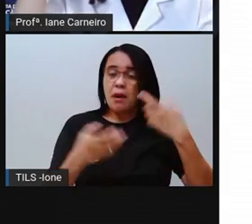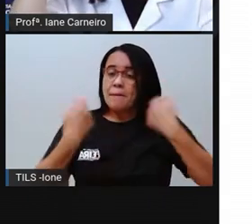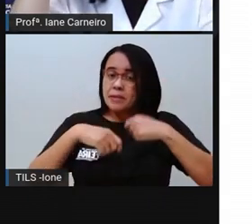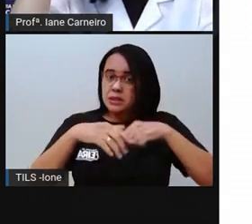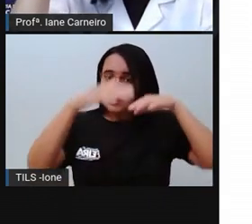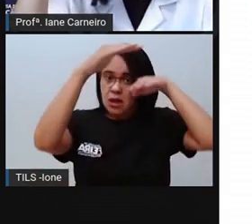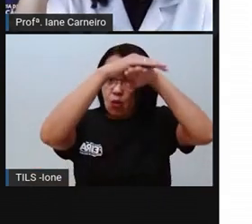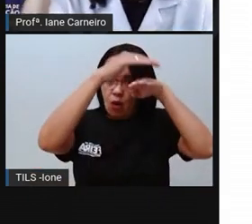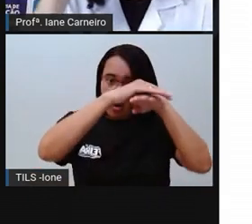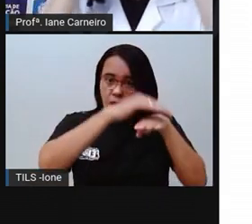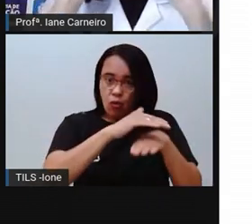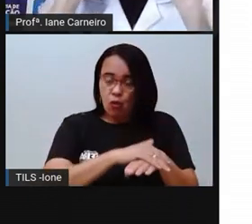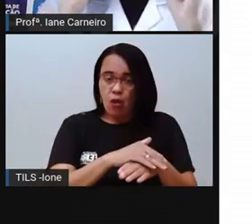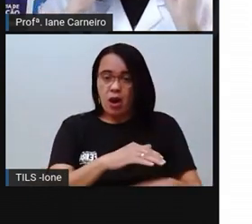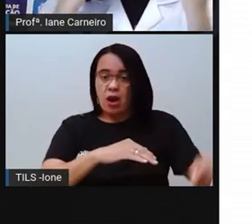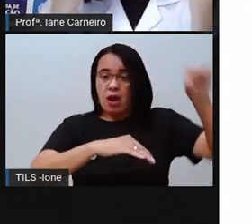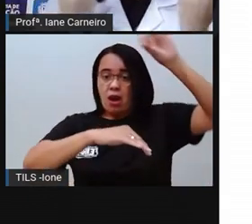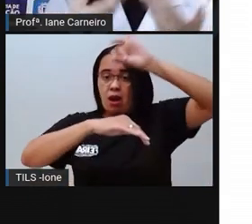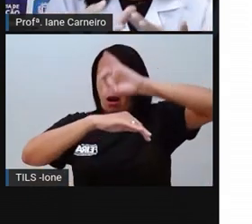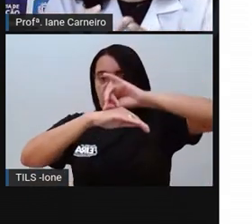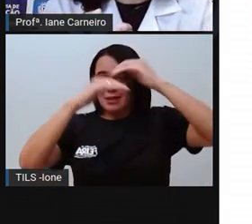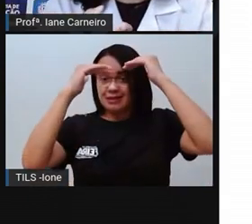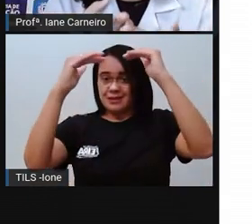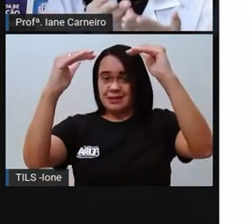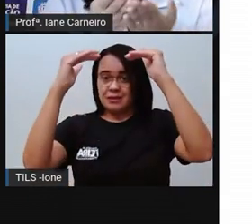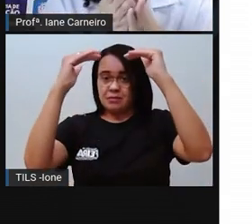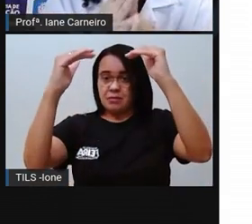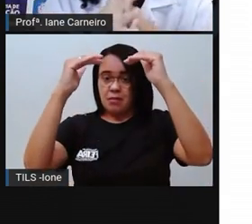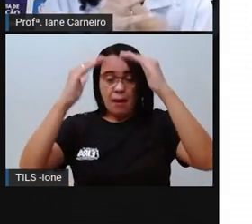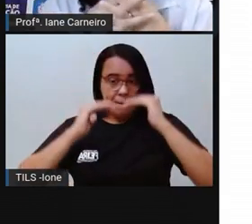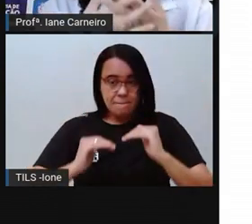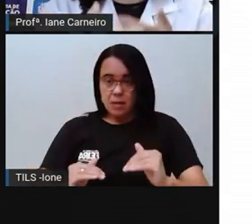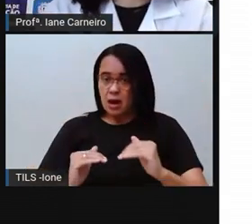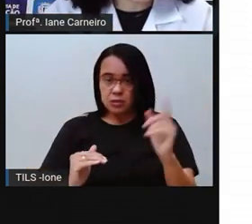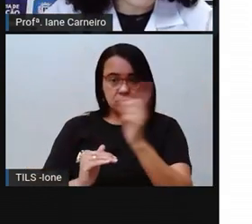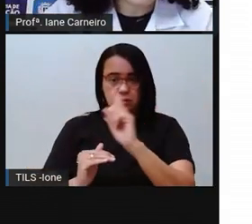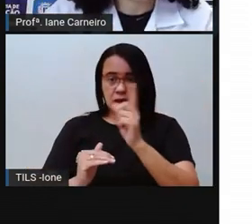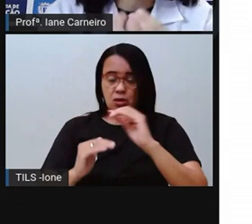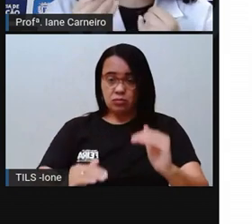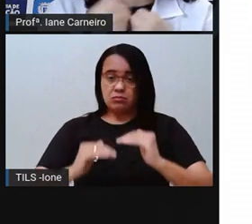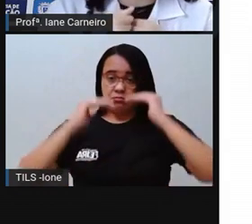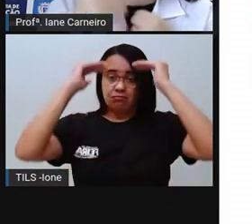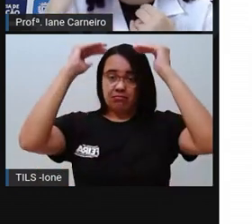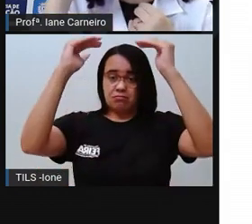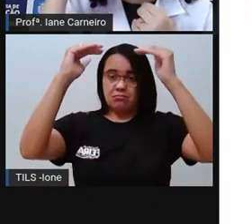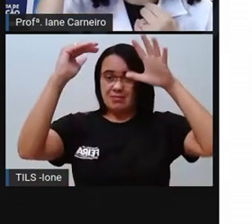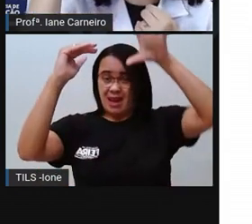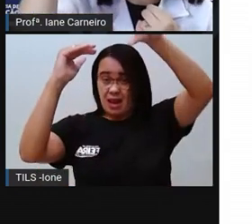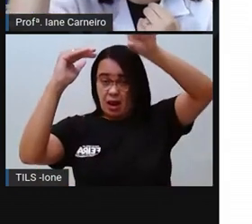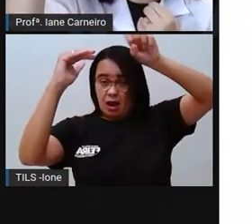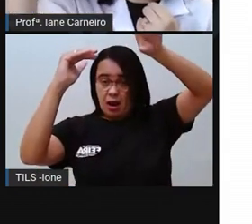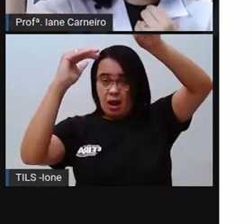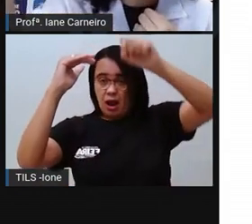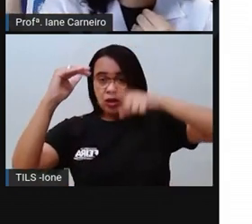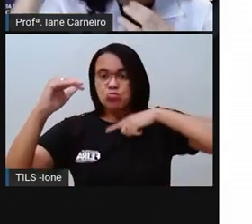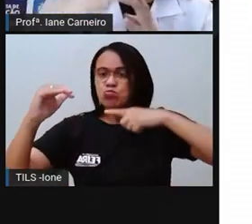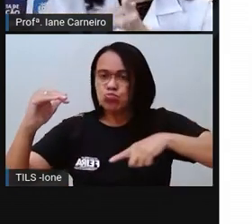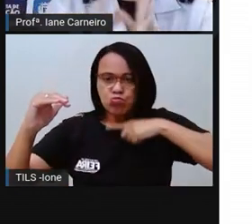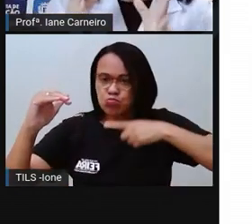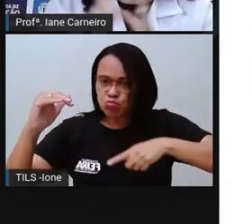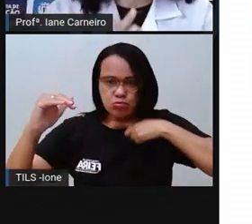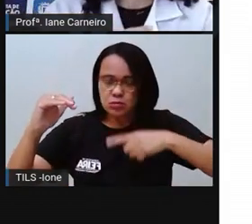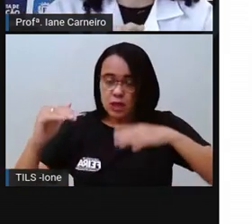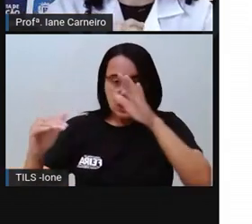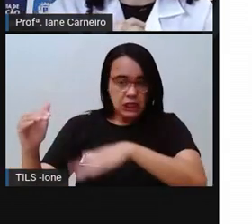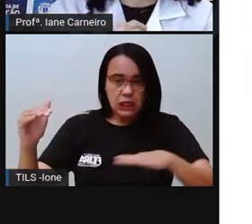local alto, né? E quando você, criança, observar esses produtos em lugares altos,